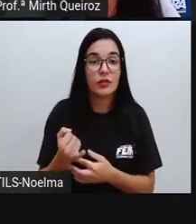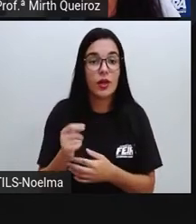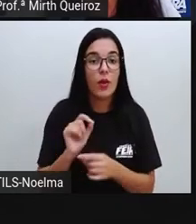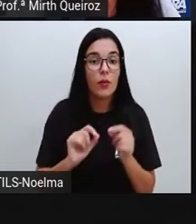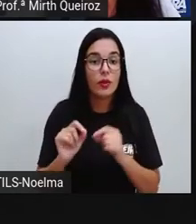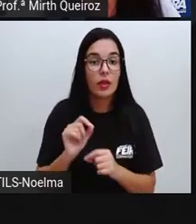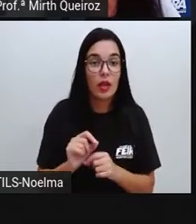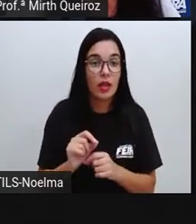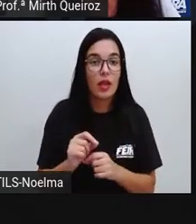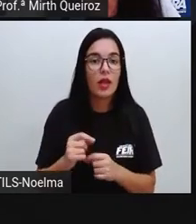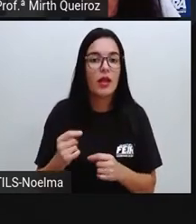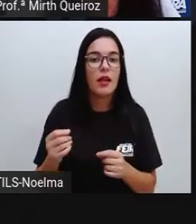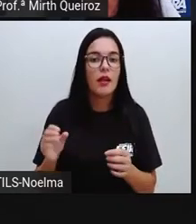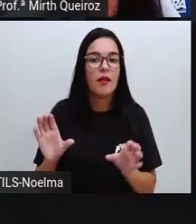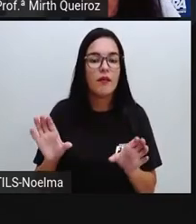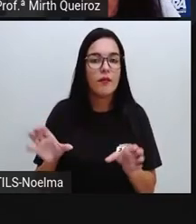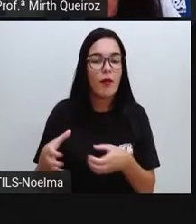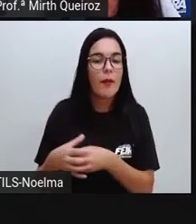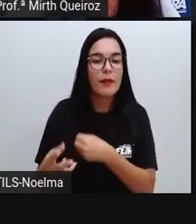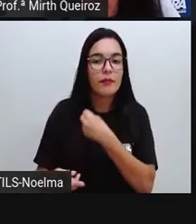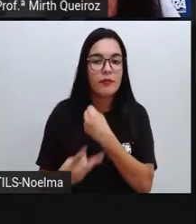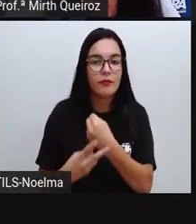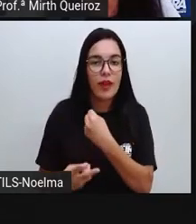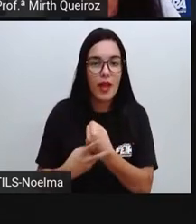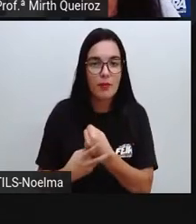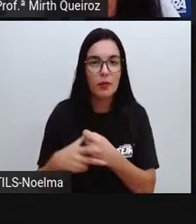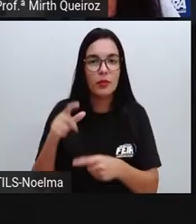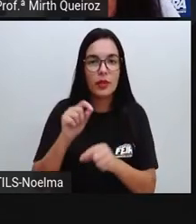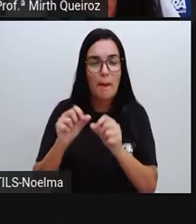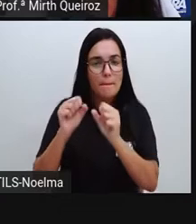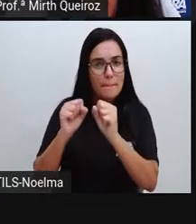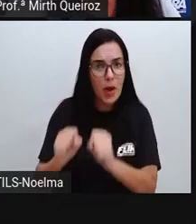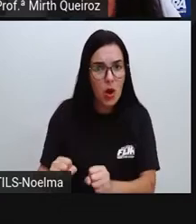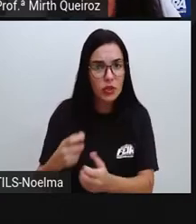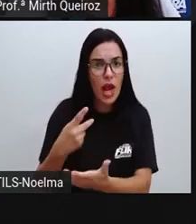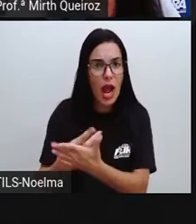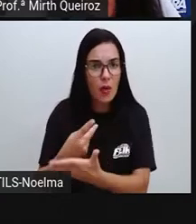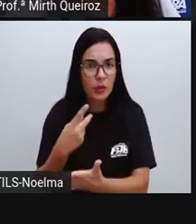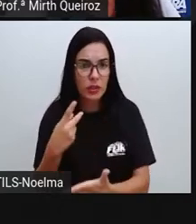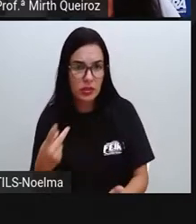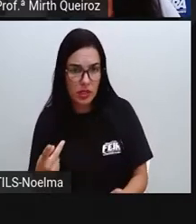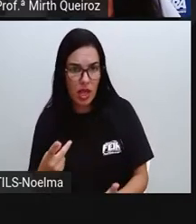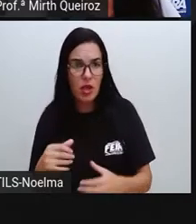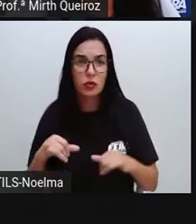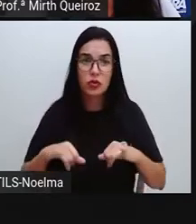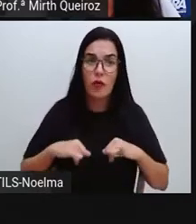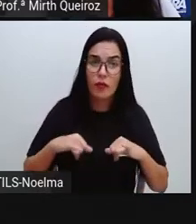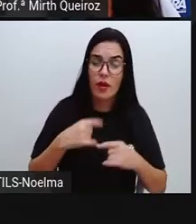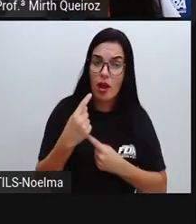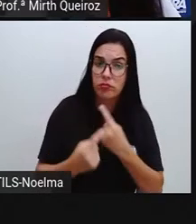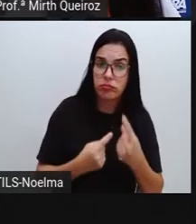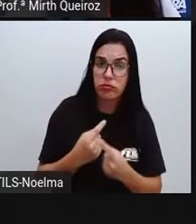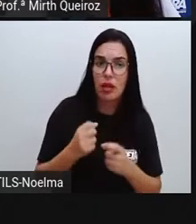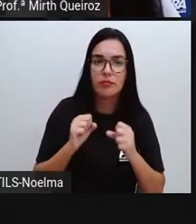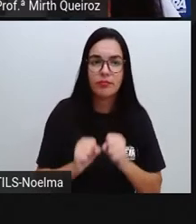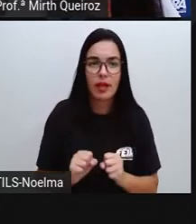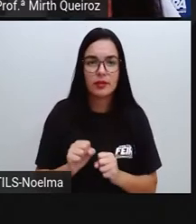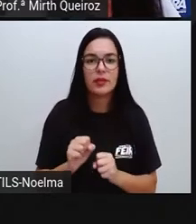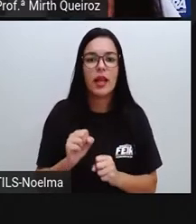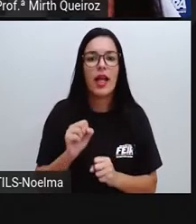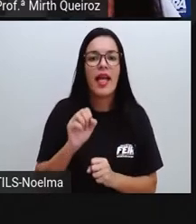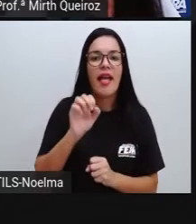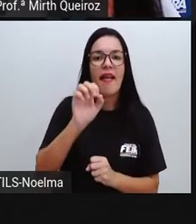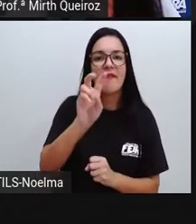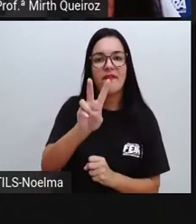verbos que indicam possibilidade de praticar ou sofrer algo são escritos com o sufixo VEL,